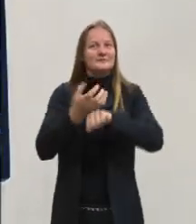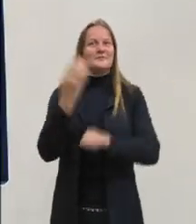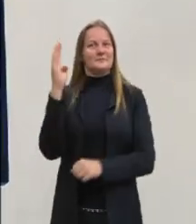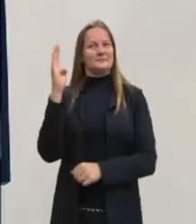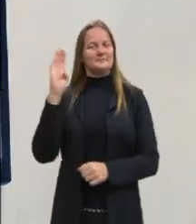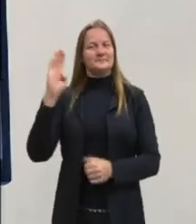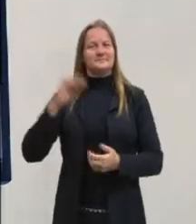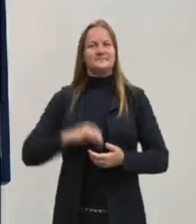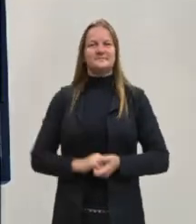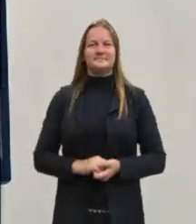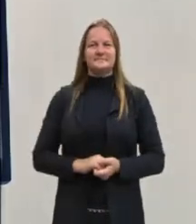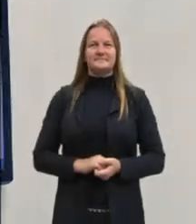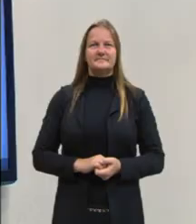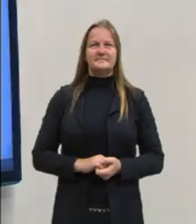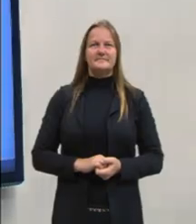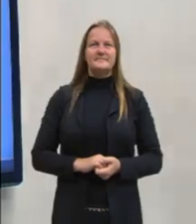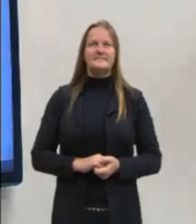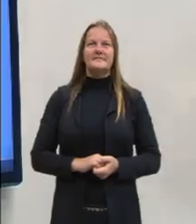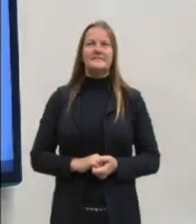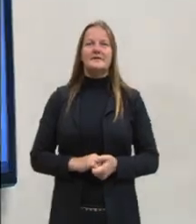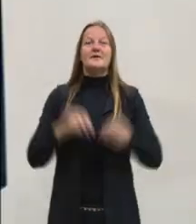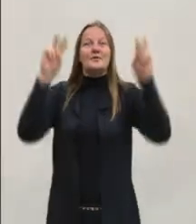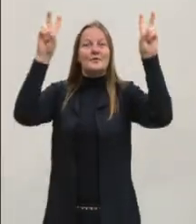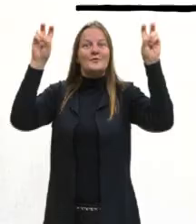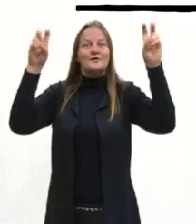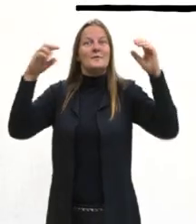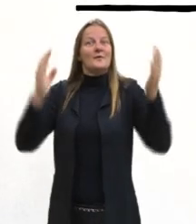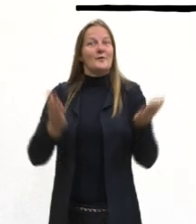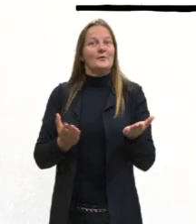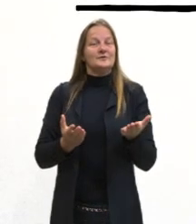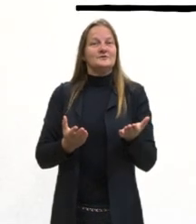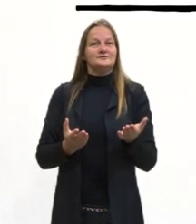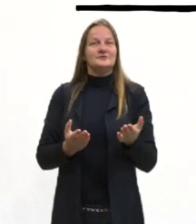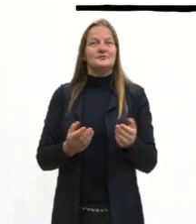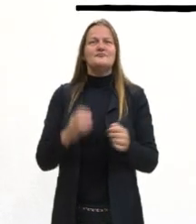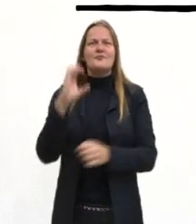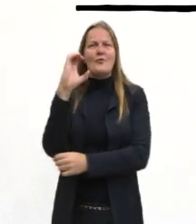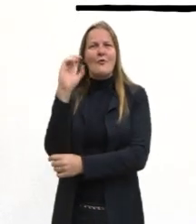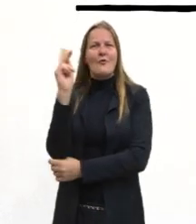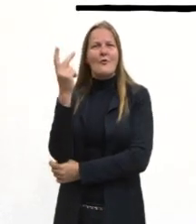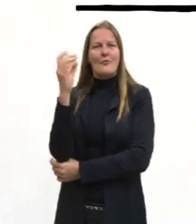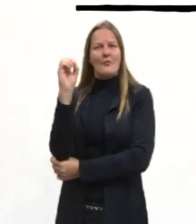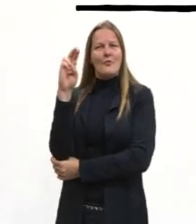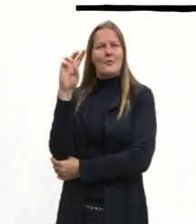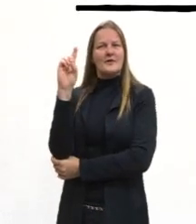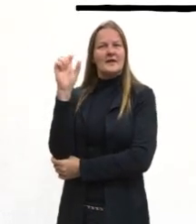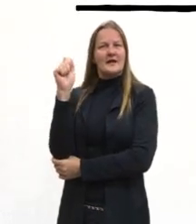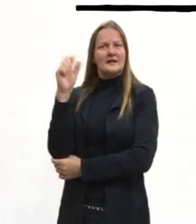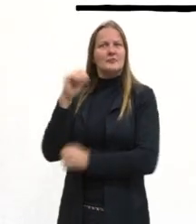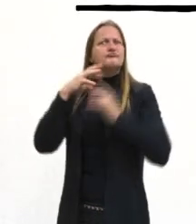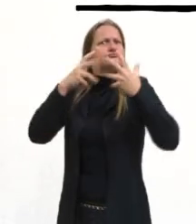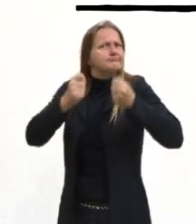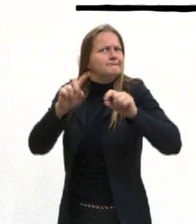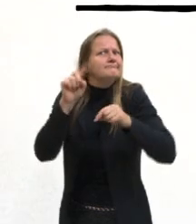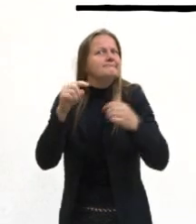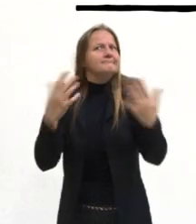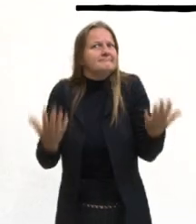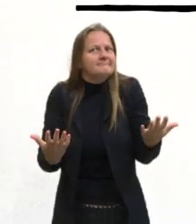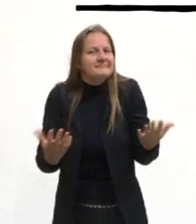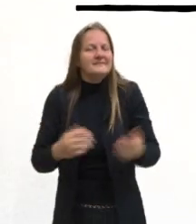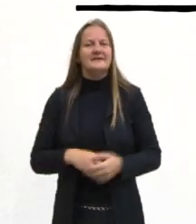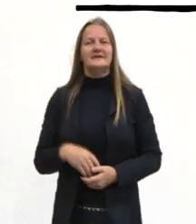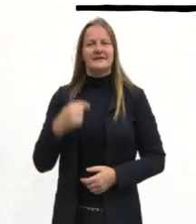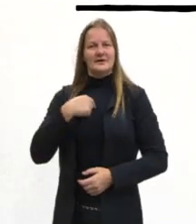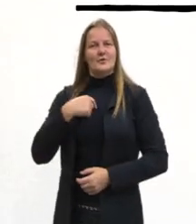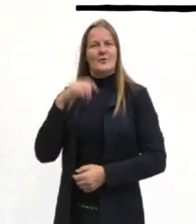de biologia com o tema de hoje, cordata, que bicho é esse? Bom, meu